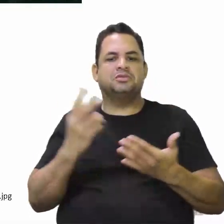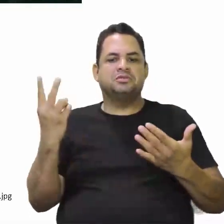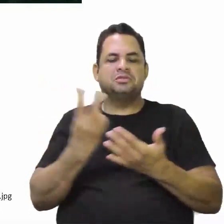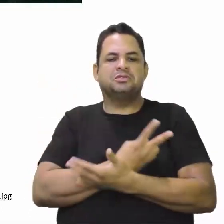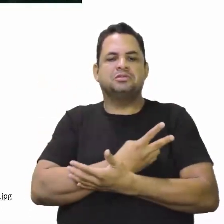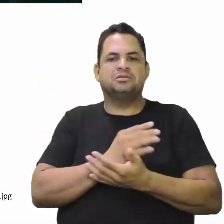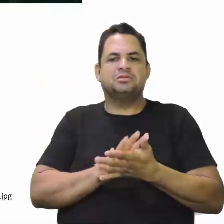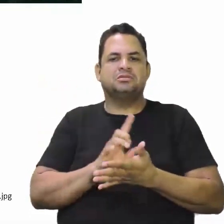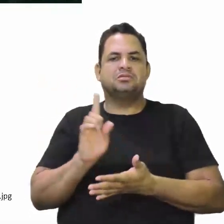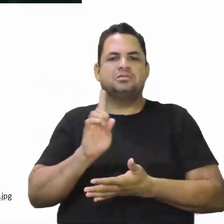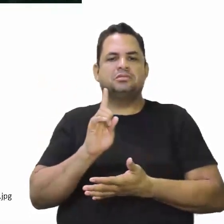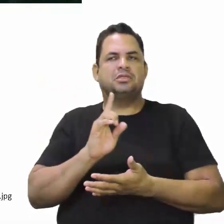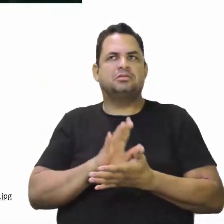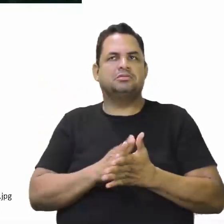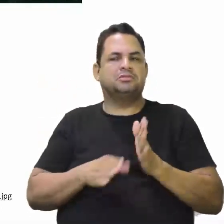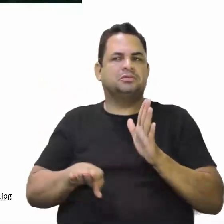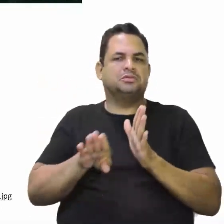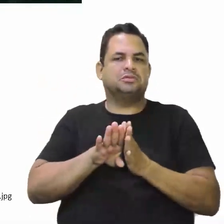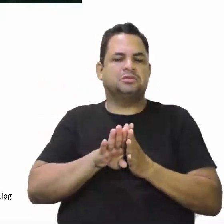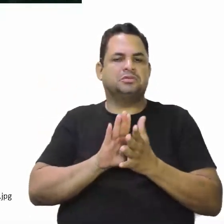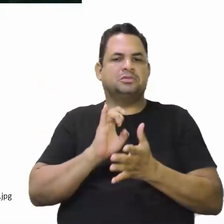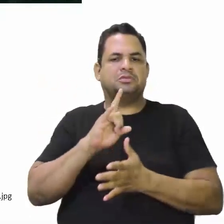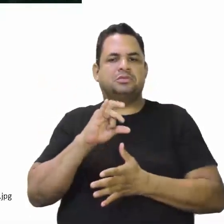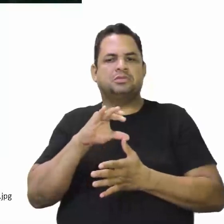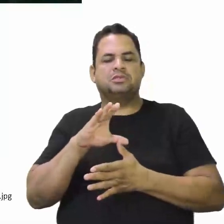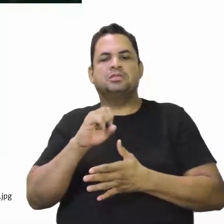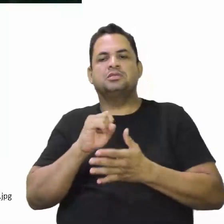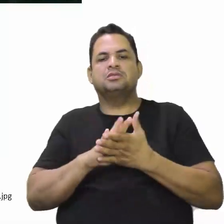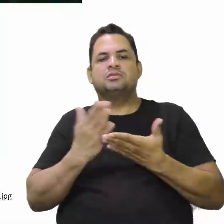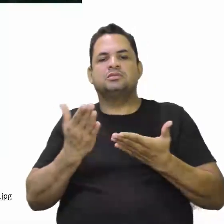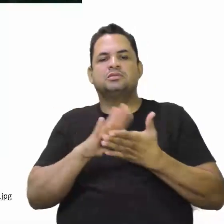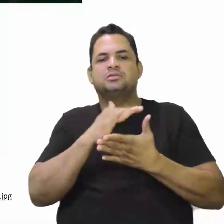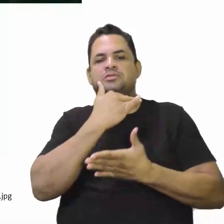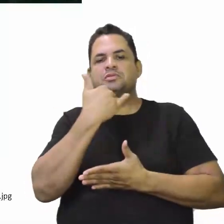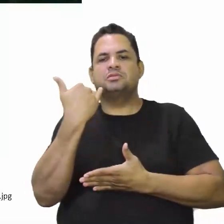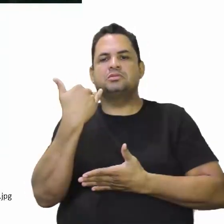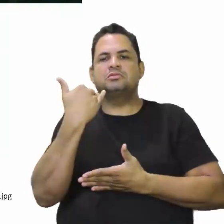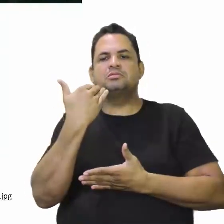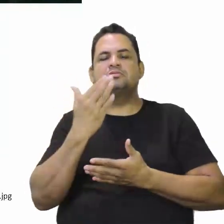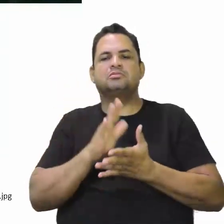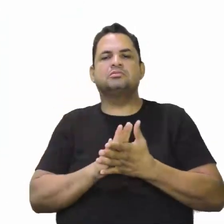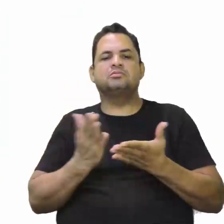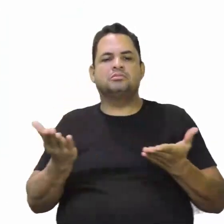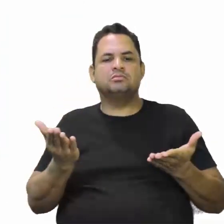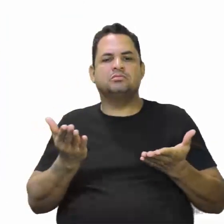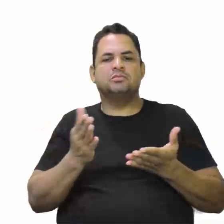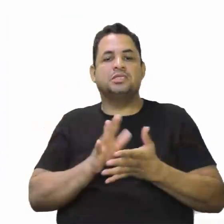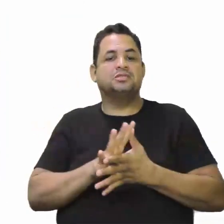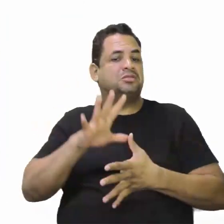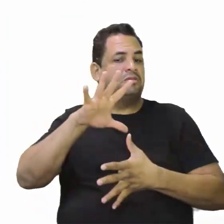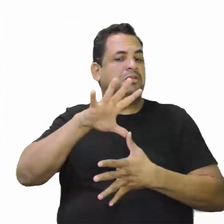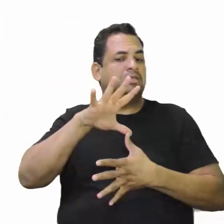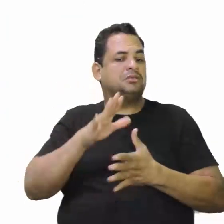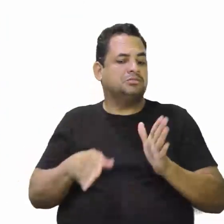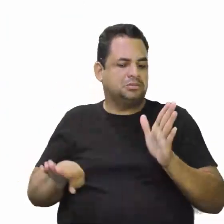não, ele não chegou às Índias. 100 anos depois, ele já tinha morrido e tudo. Dizendo, não, ele chegou às Américas.